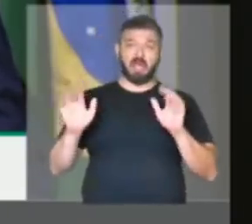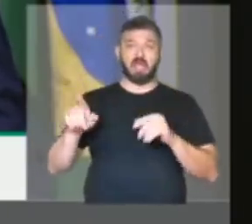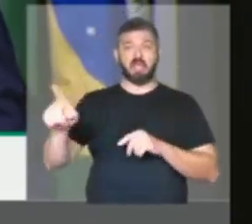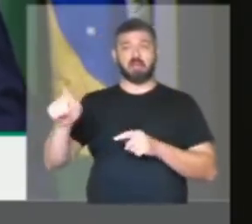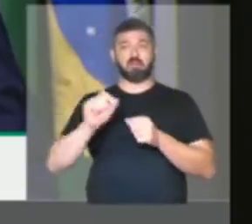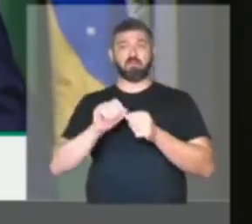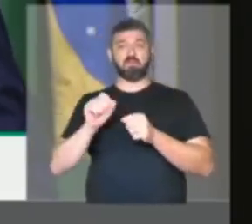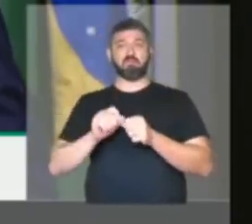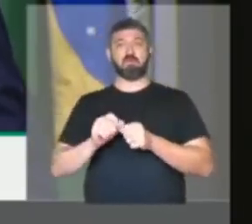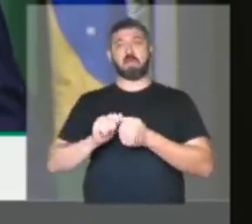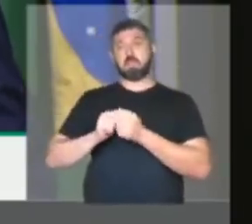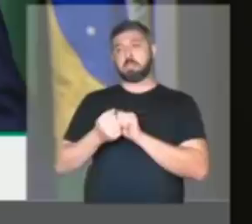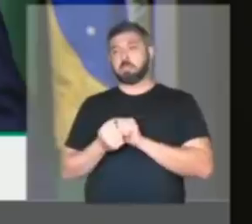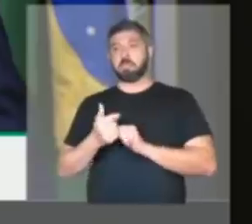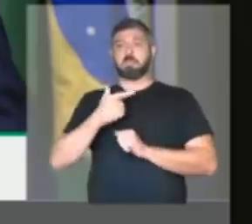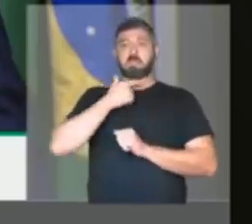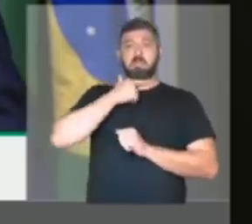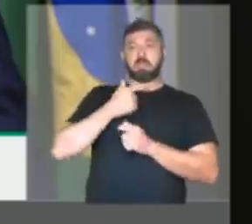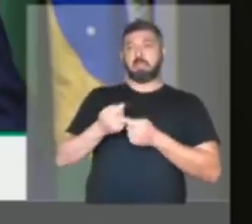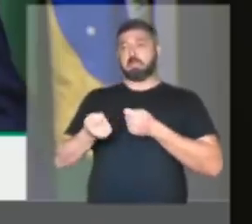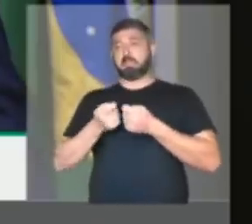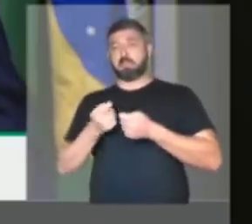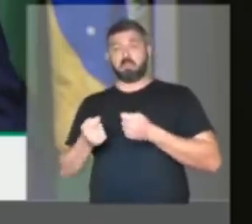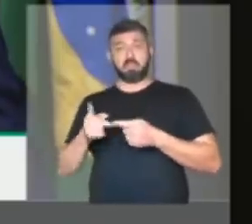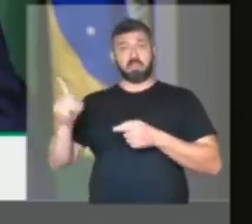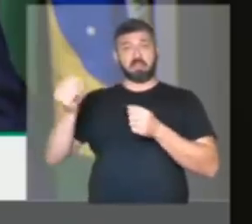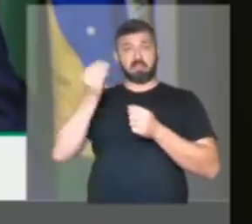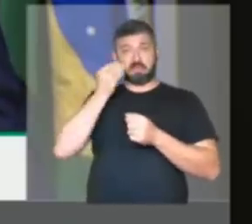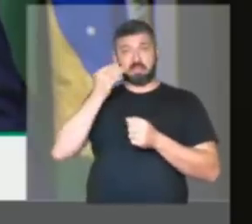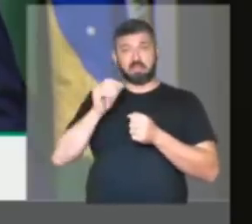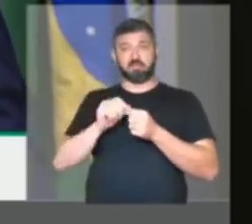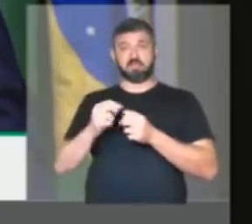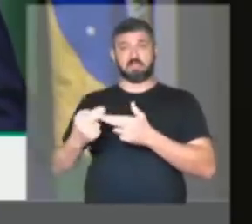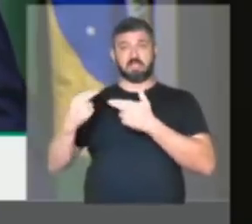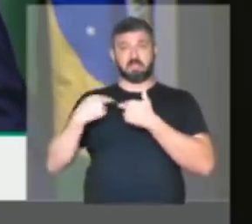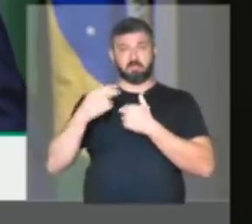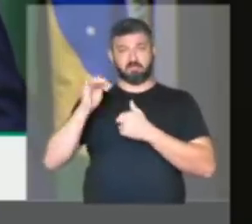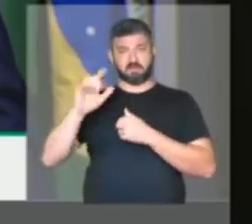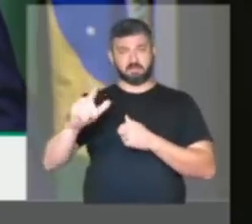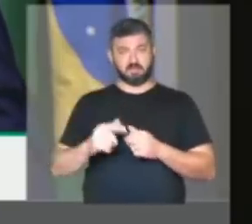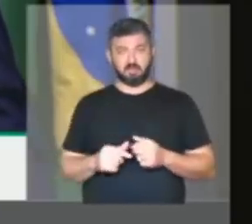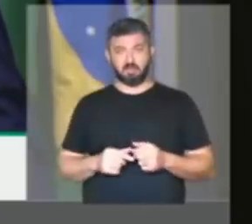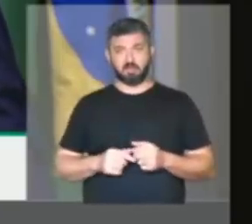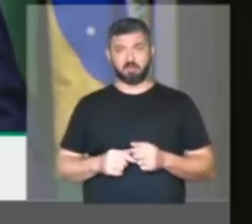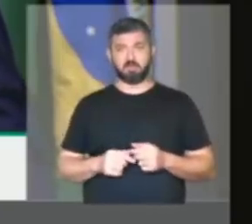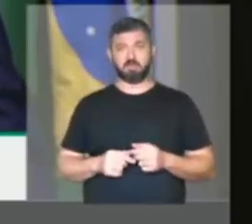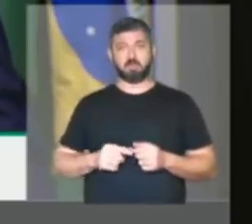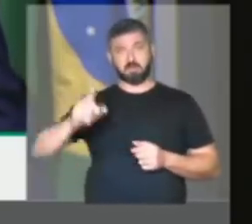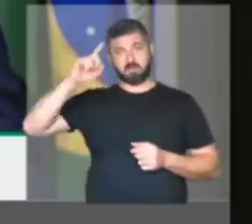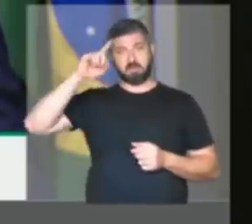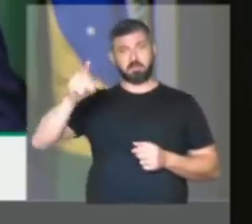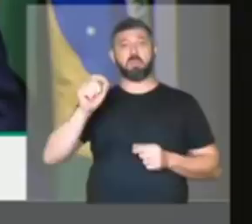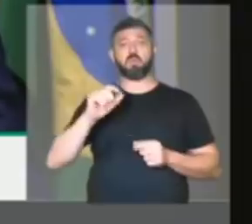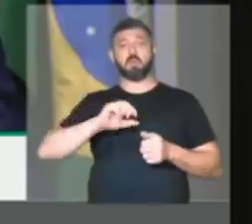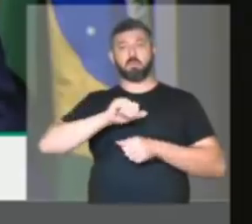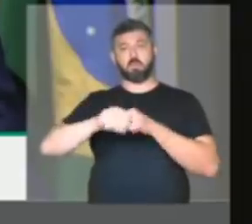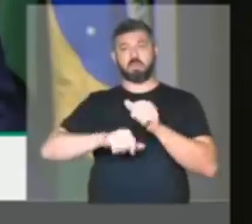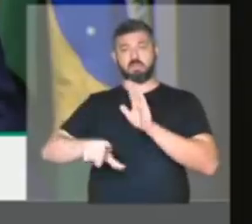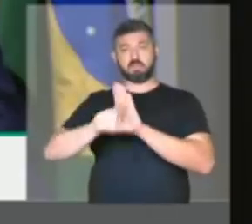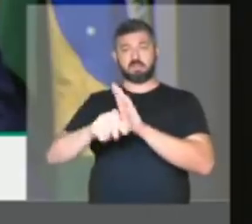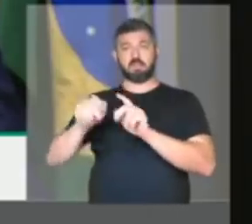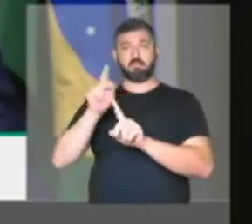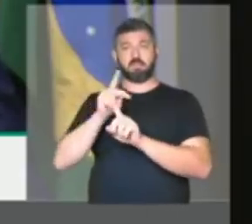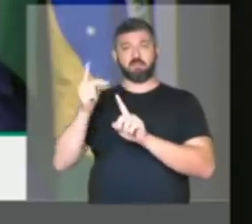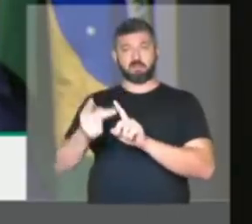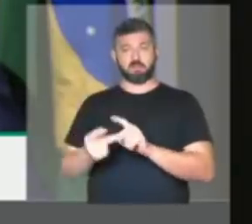eles promovem ajuste fiscal, aí sim eles tentam promover uma responsabilidade nas contas públicas mandando reforma previdenciária.